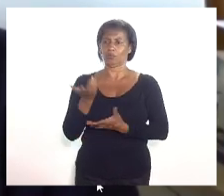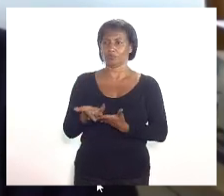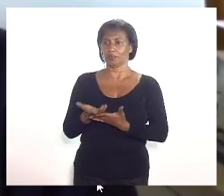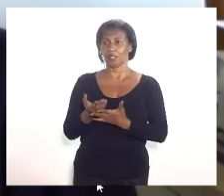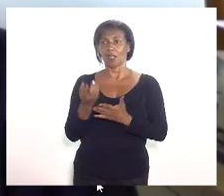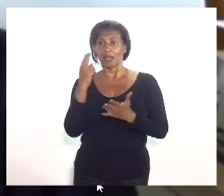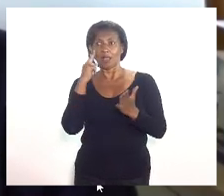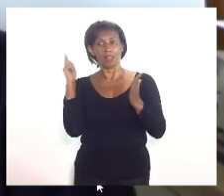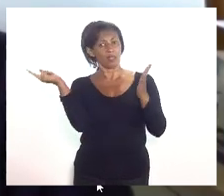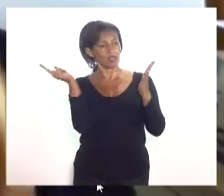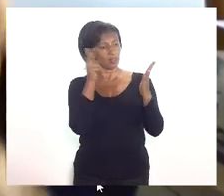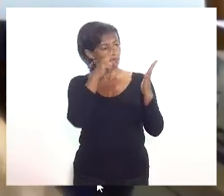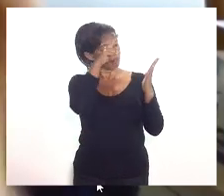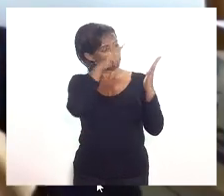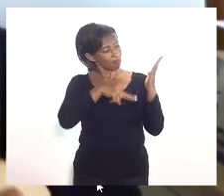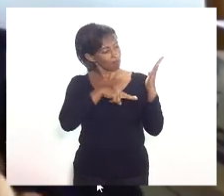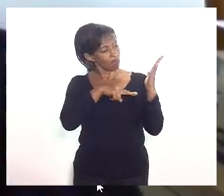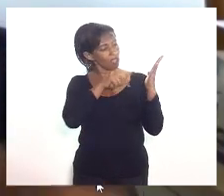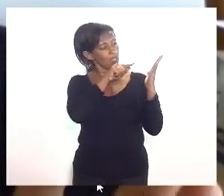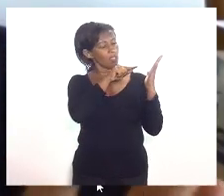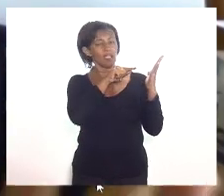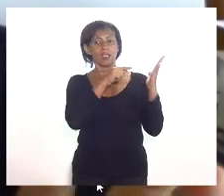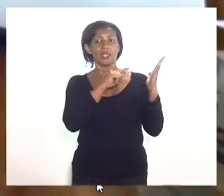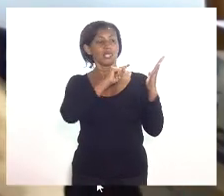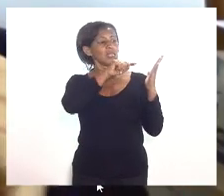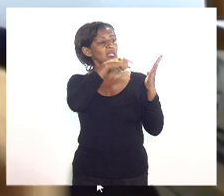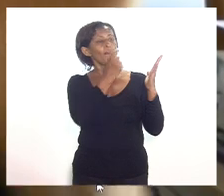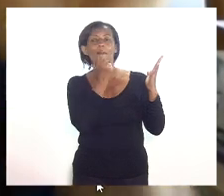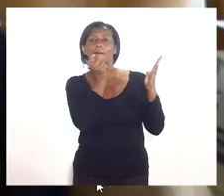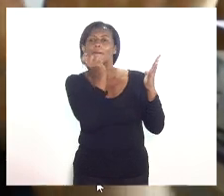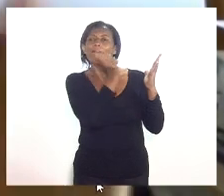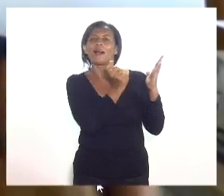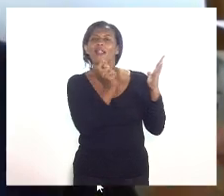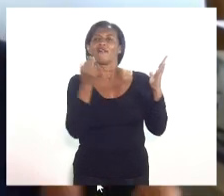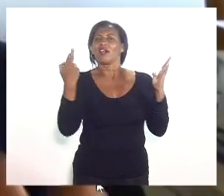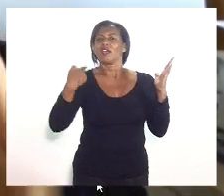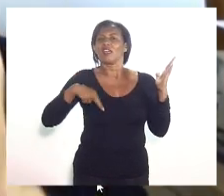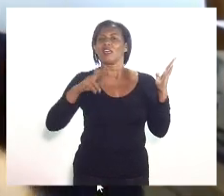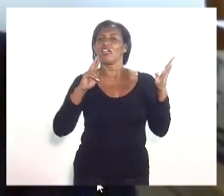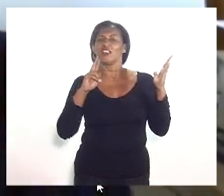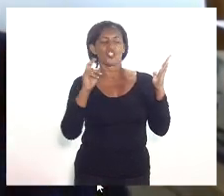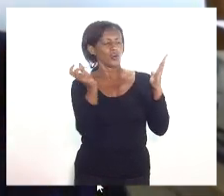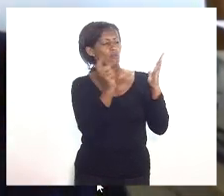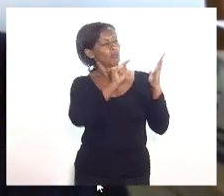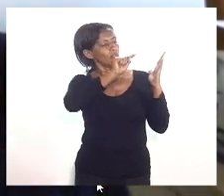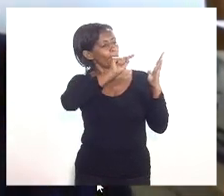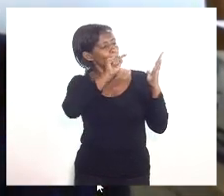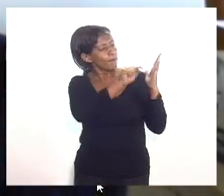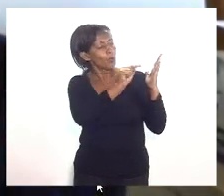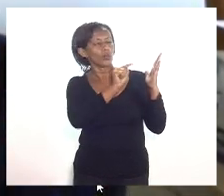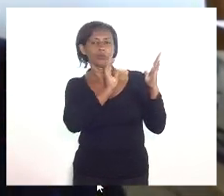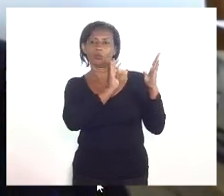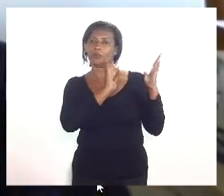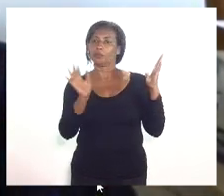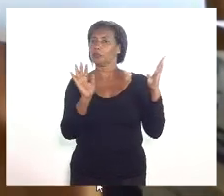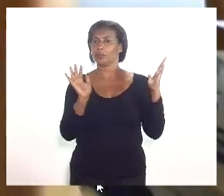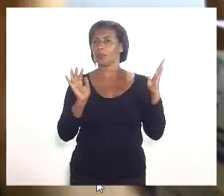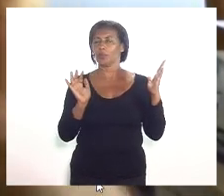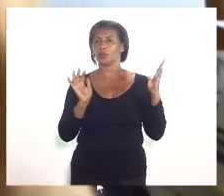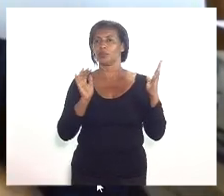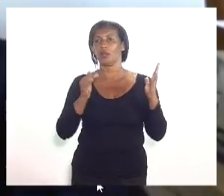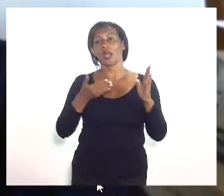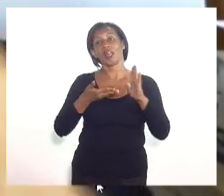artigo primeiro, depois de religião botar um ponto e acabou, aí deixa o resto por conta da defensoria. Isso é que propôs a deputada Infermeira